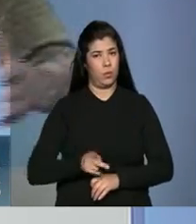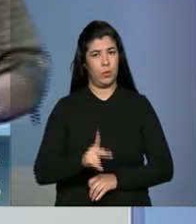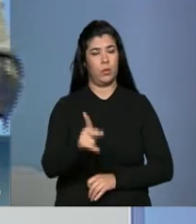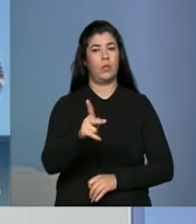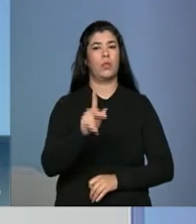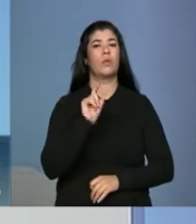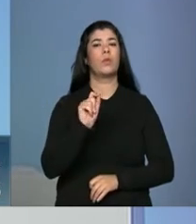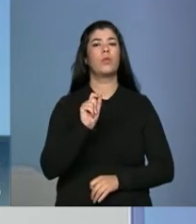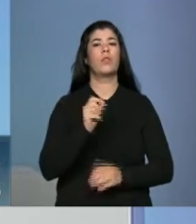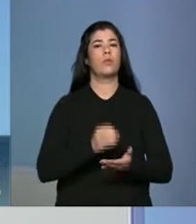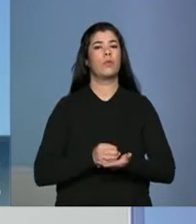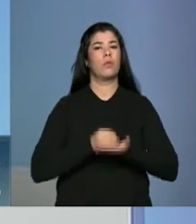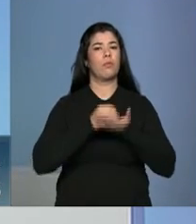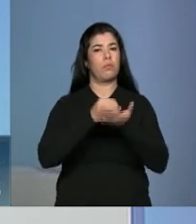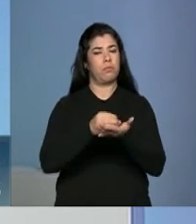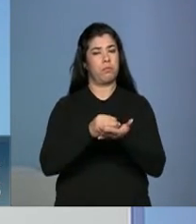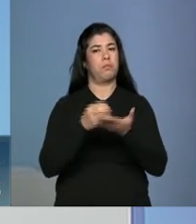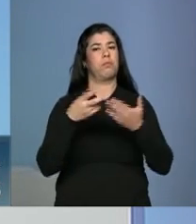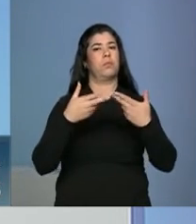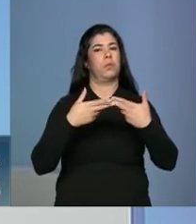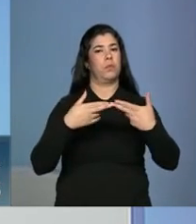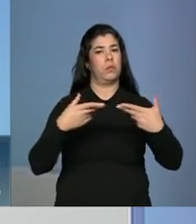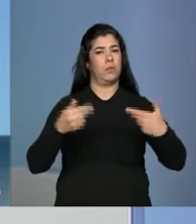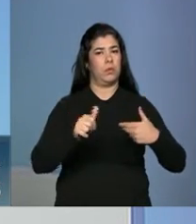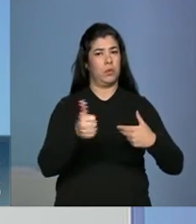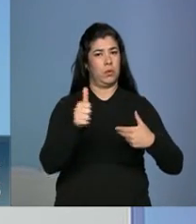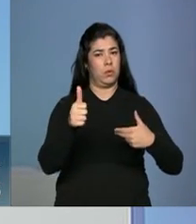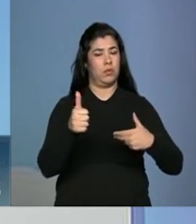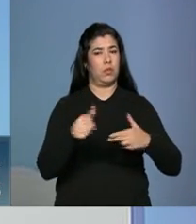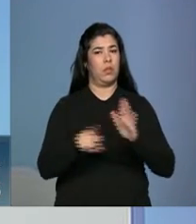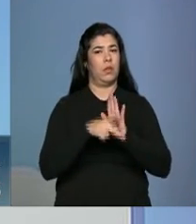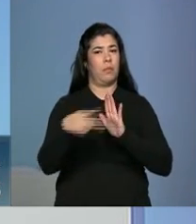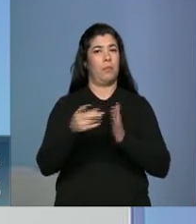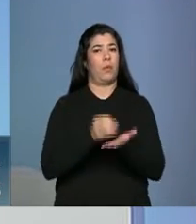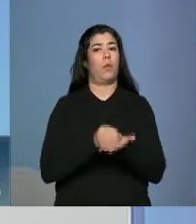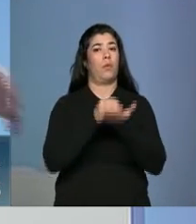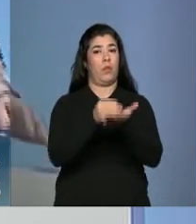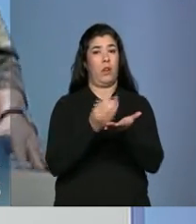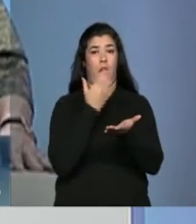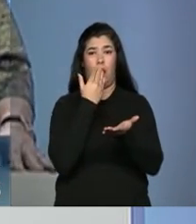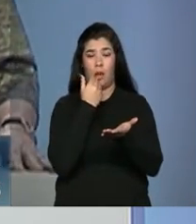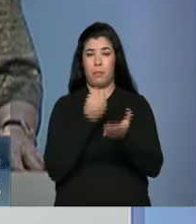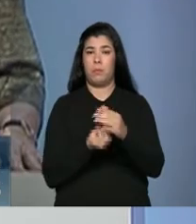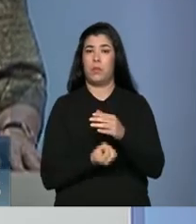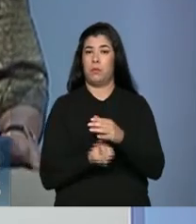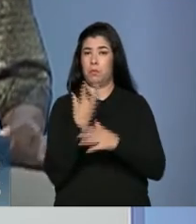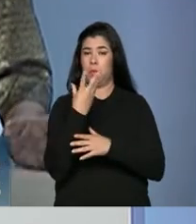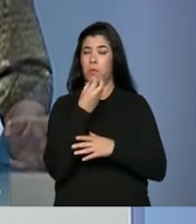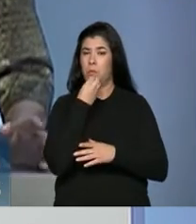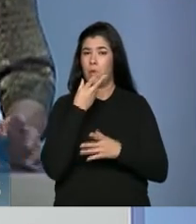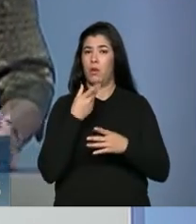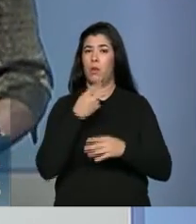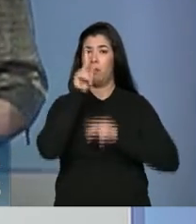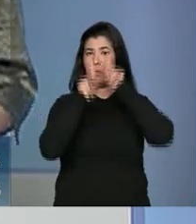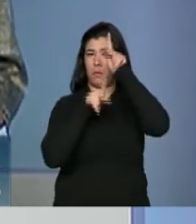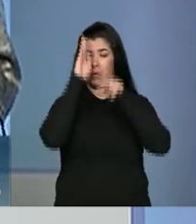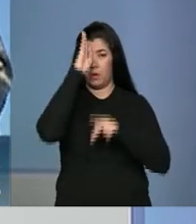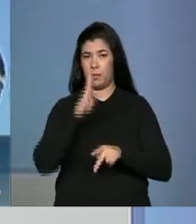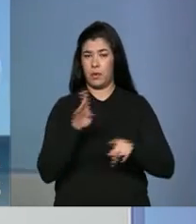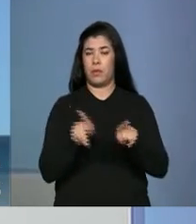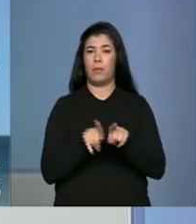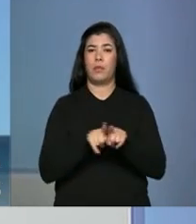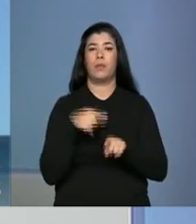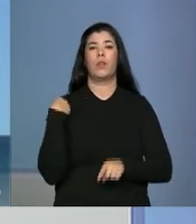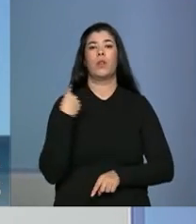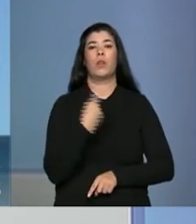não só a fornecer elementos de qualidade para a mesa da população brasileira, mas também nós hoje somos